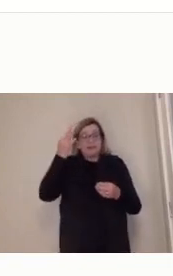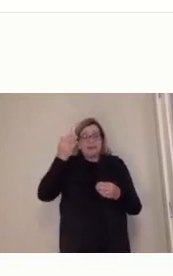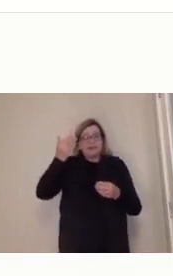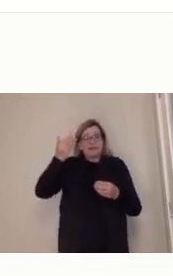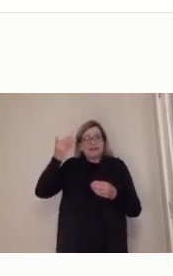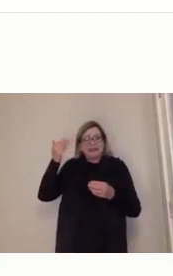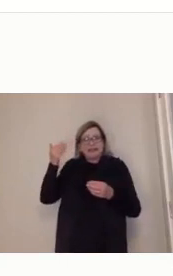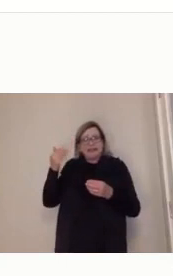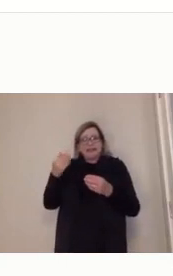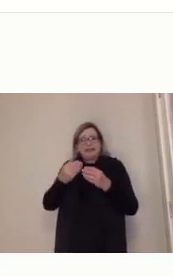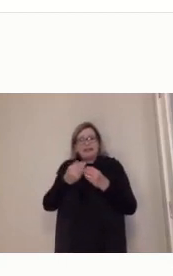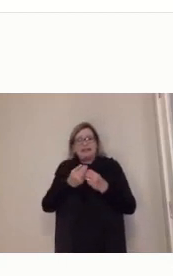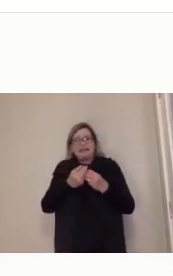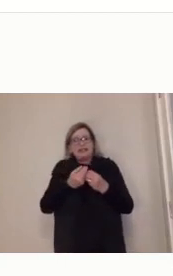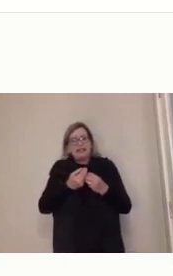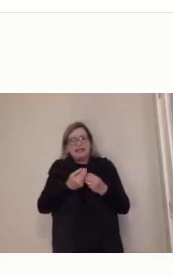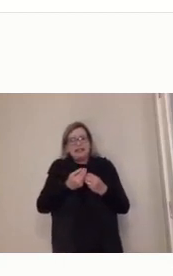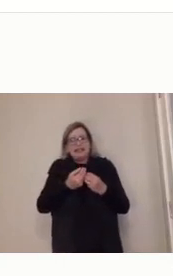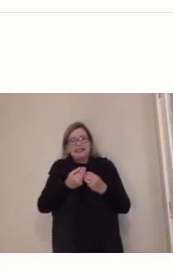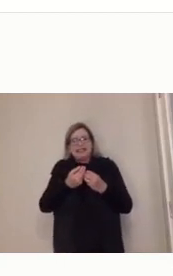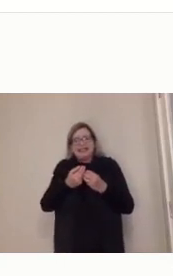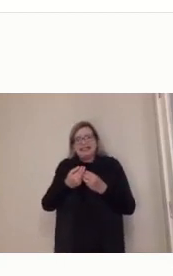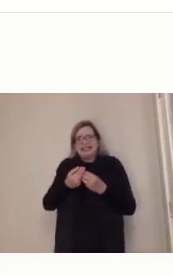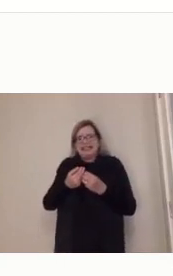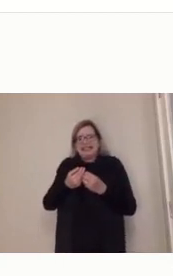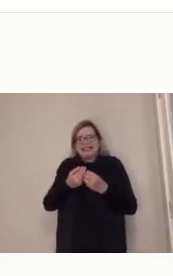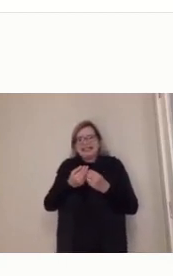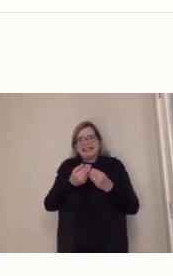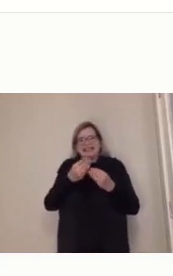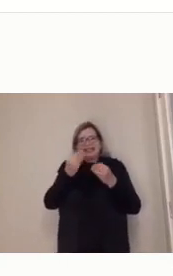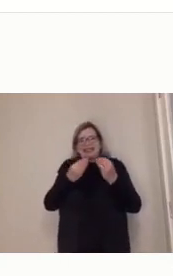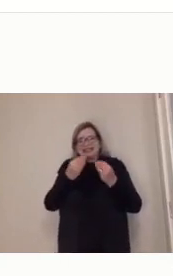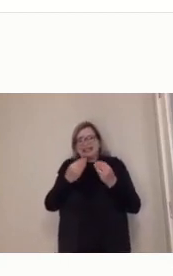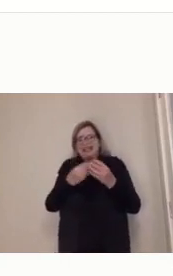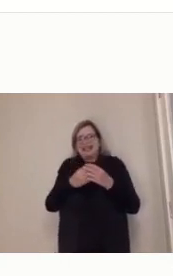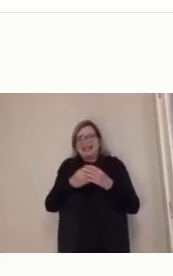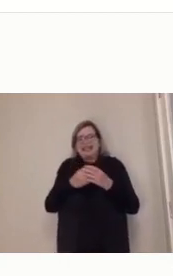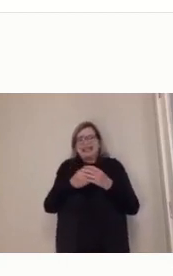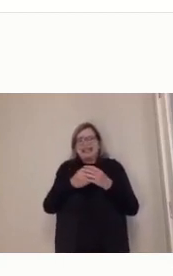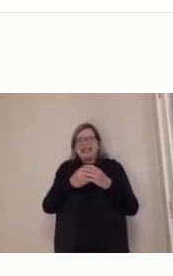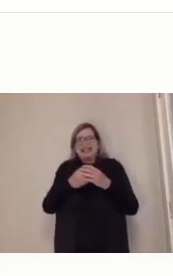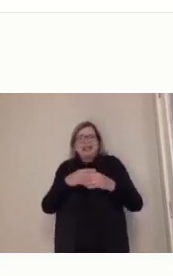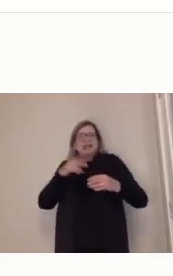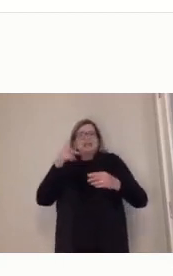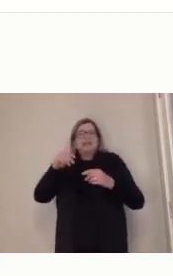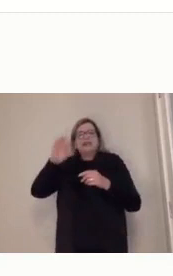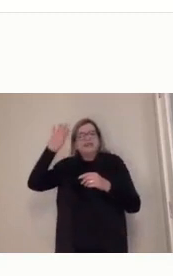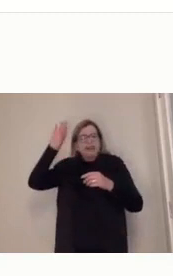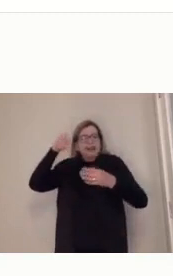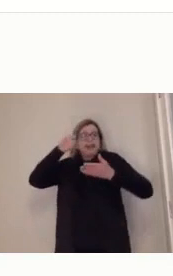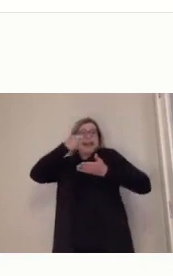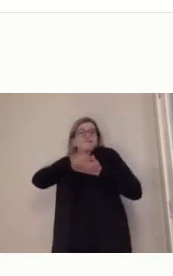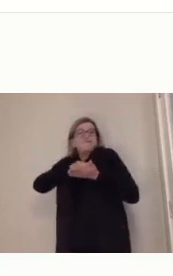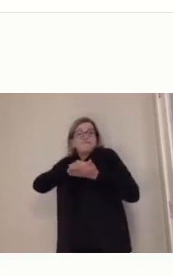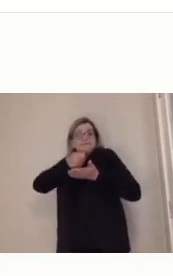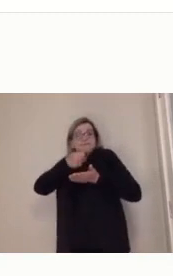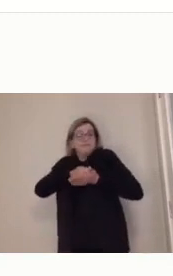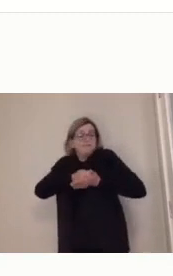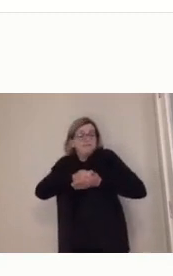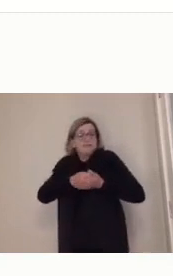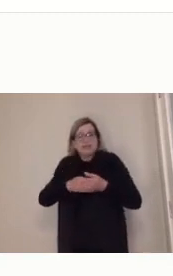né? Não, é o regime autoritário da época, né? Que era o regime dos reis, e eles não conseguiram